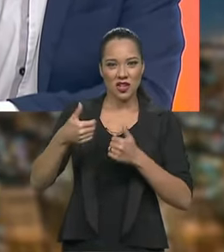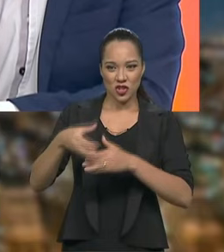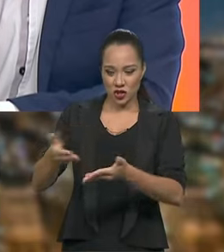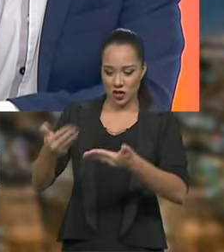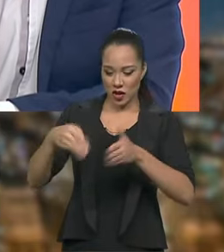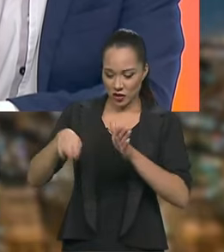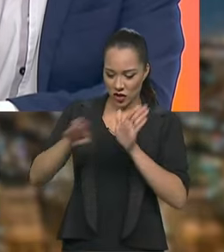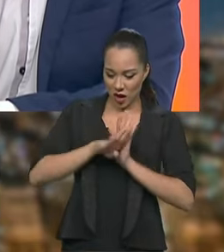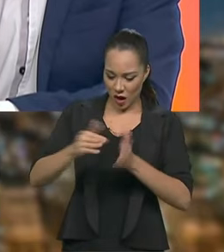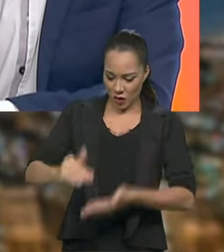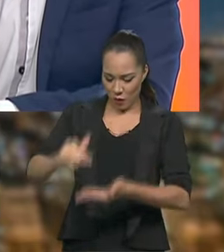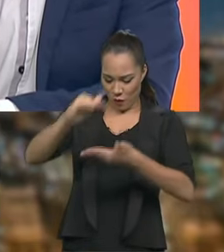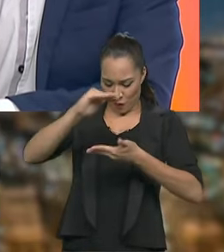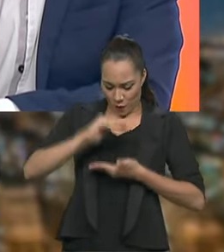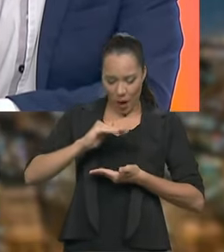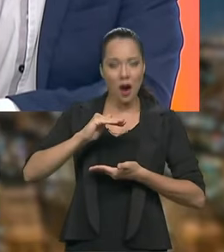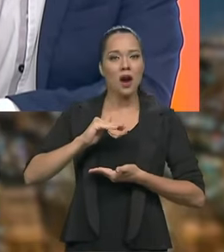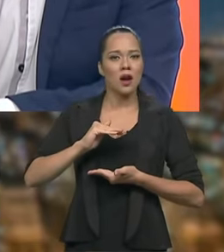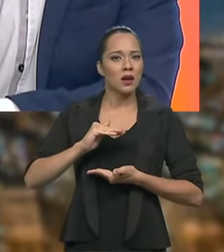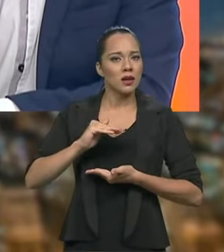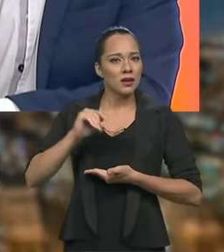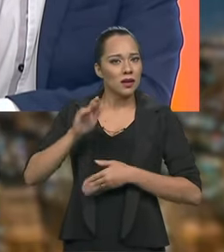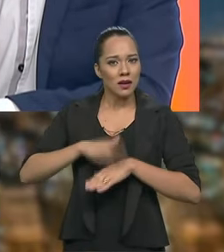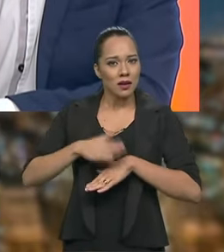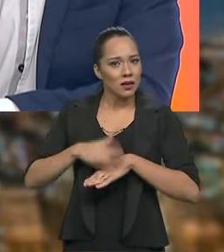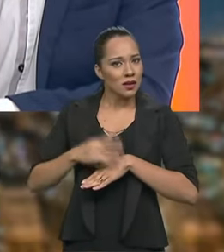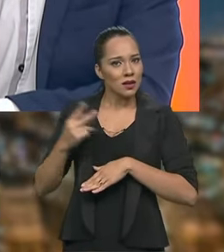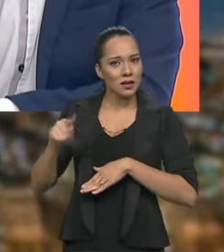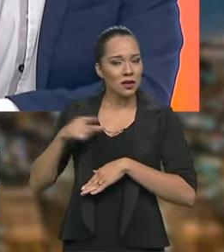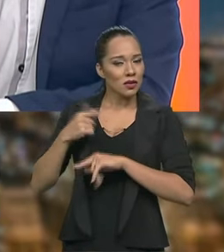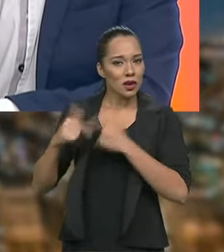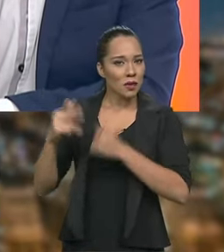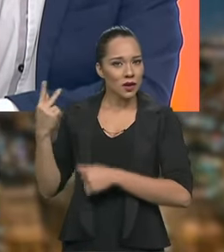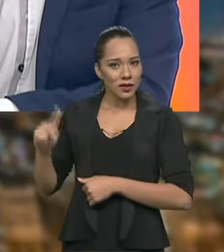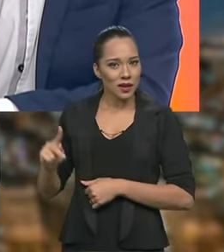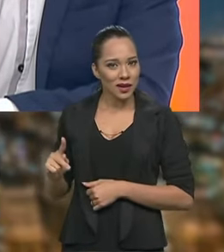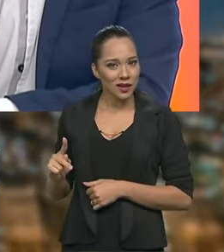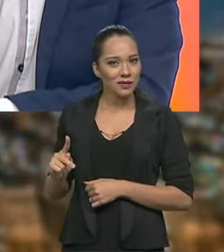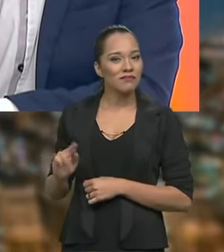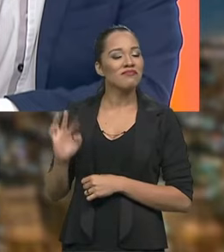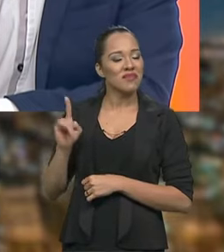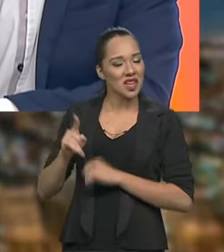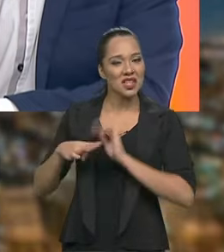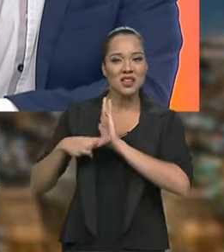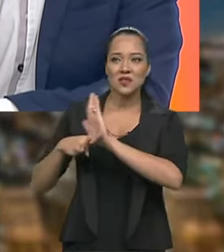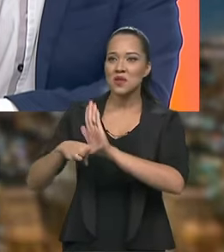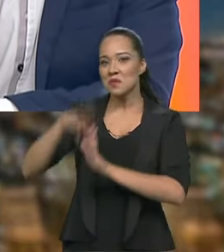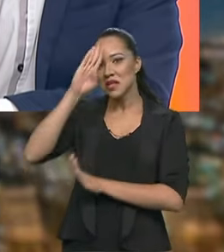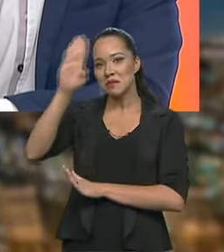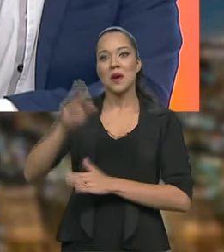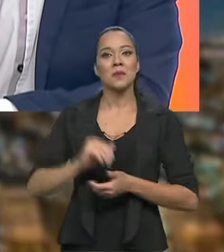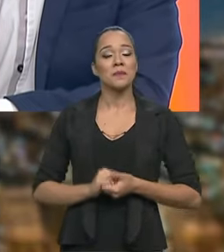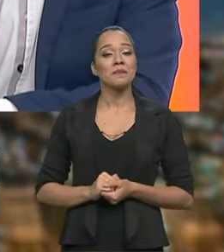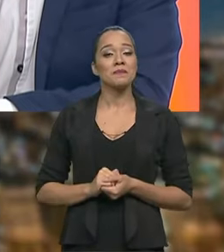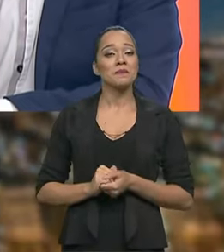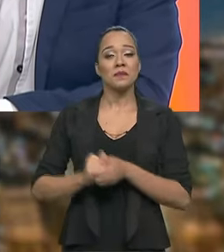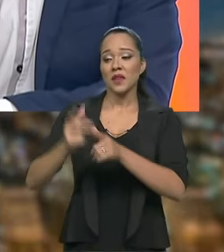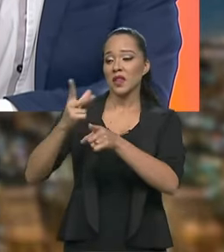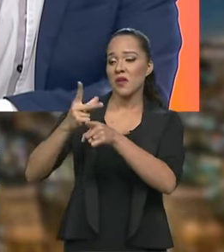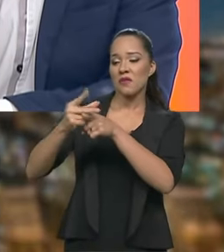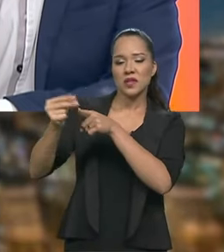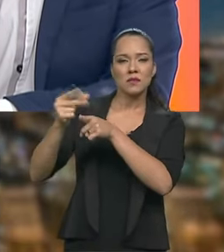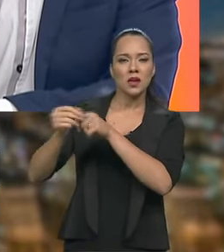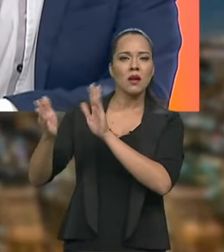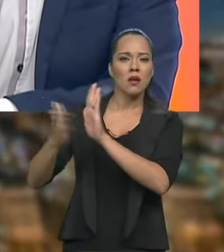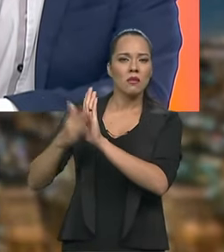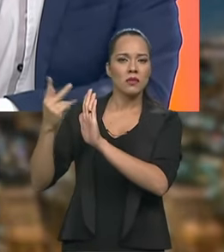coisa para você, que você está esperando chegar pelas estradas, pode ter o trabalho dele, essa é a grande contribuição, então os títulos são do Nelson